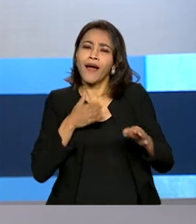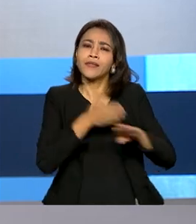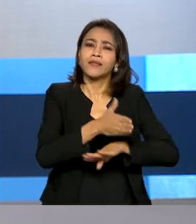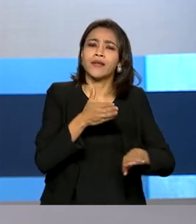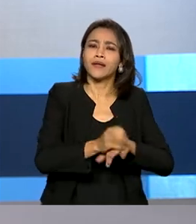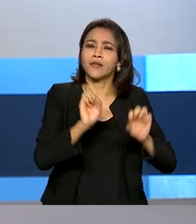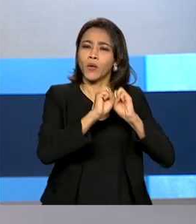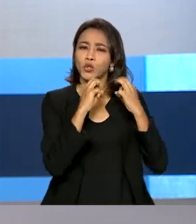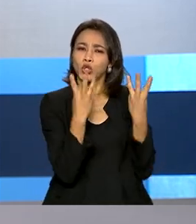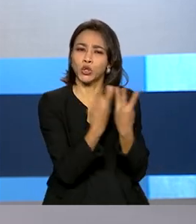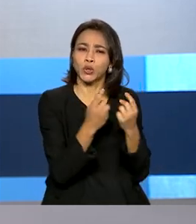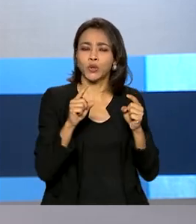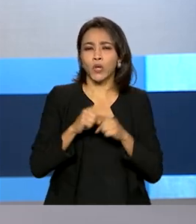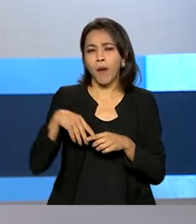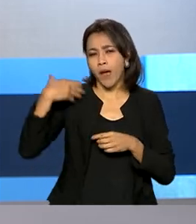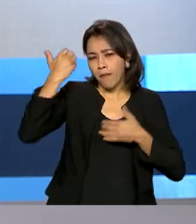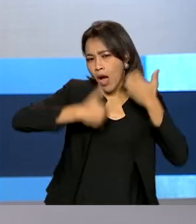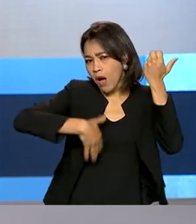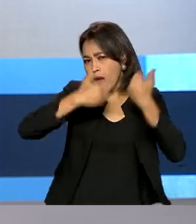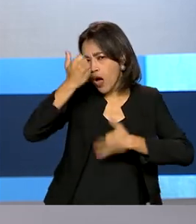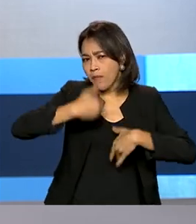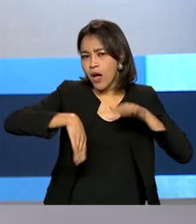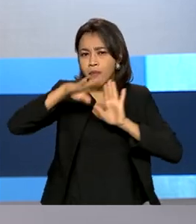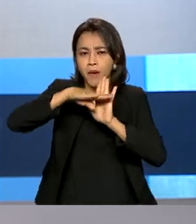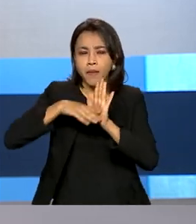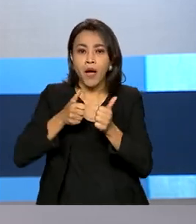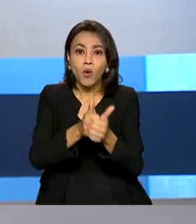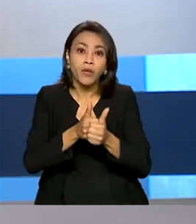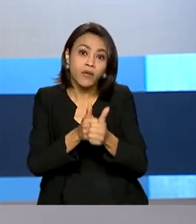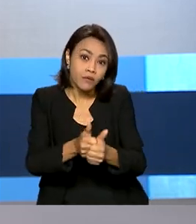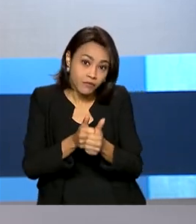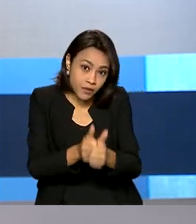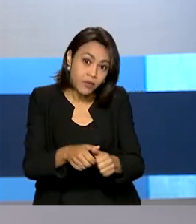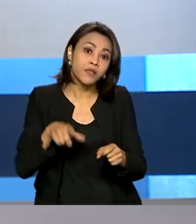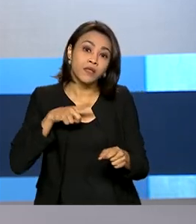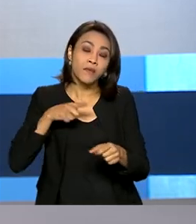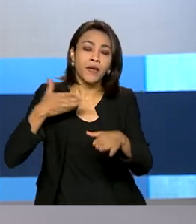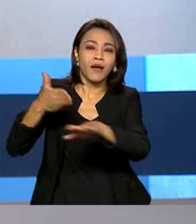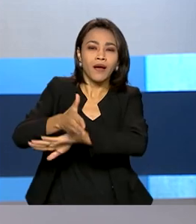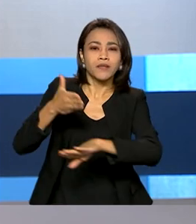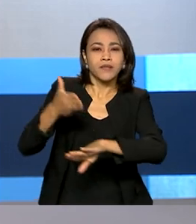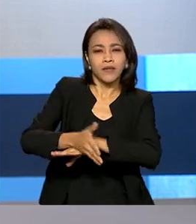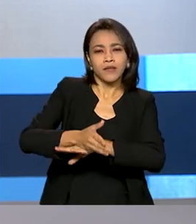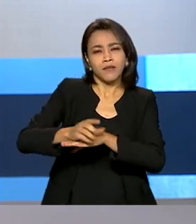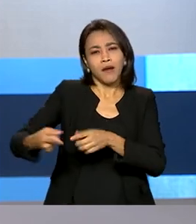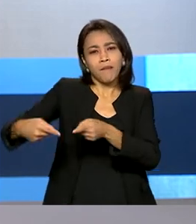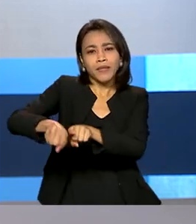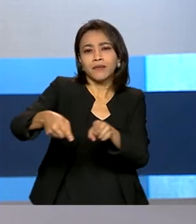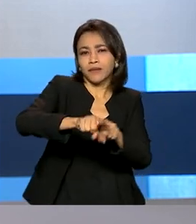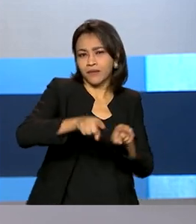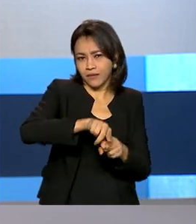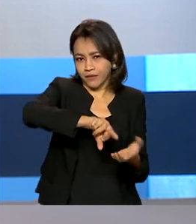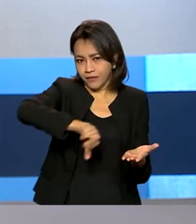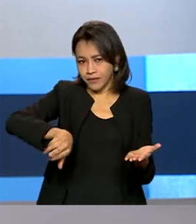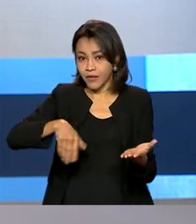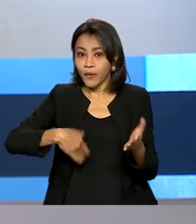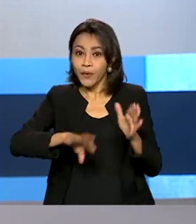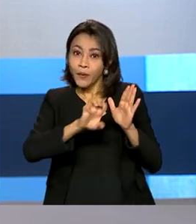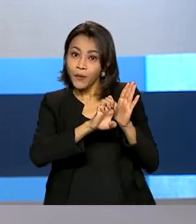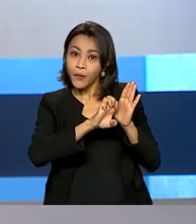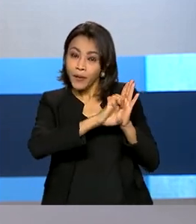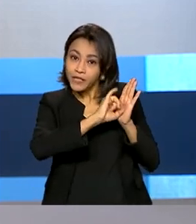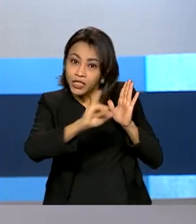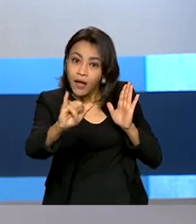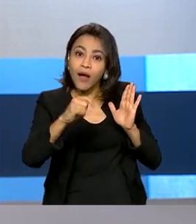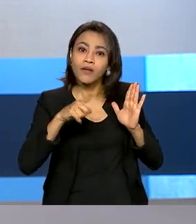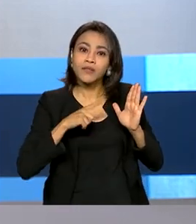conteúdos, acompanhamento individual, mentorias, eventos de conexão e acesso à rede de parceiros. O edital completo está